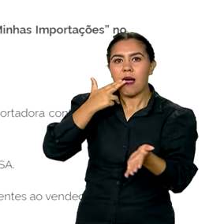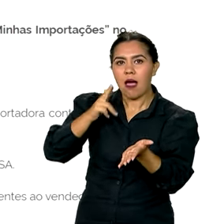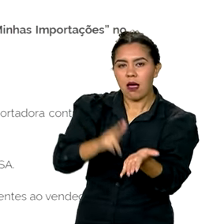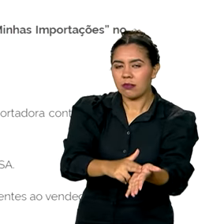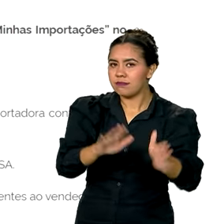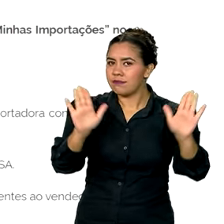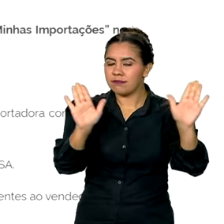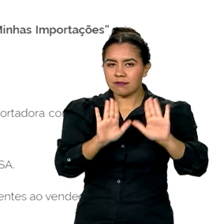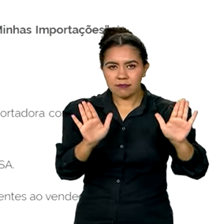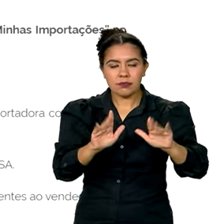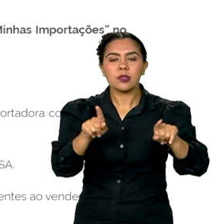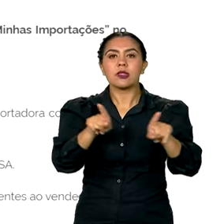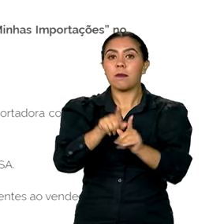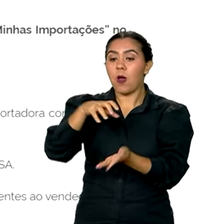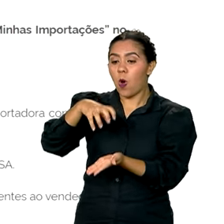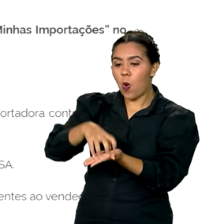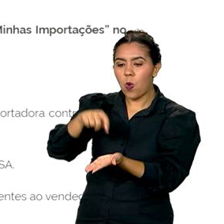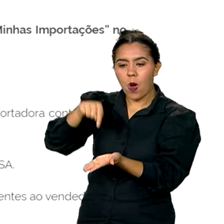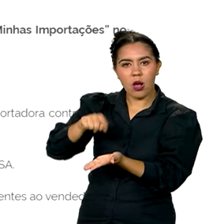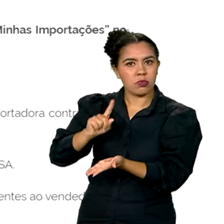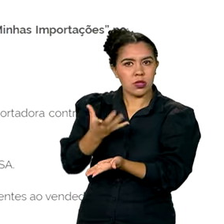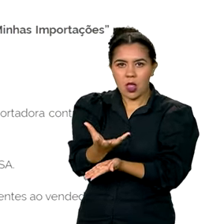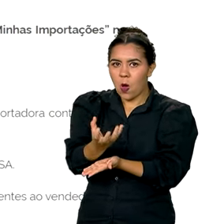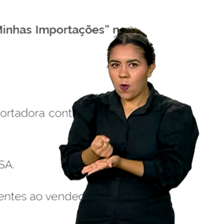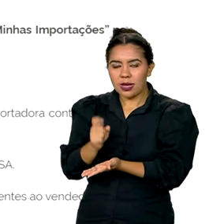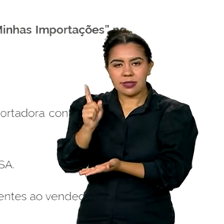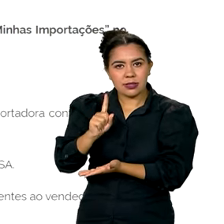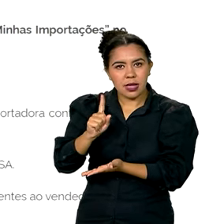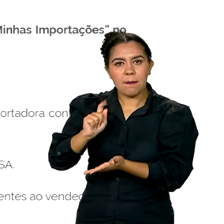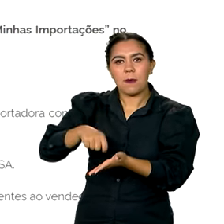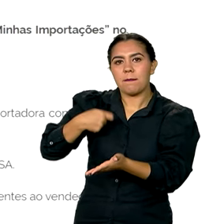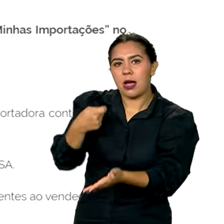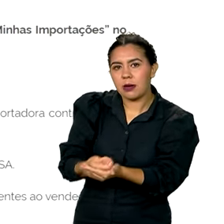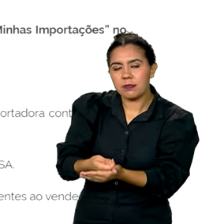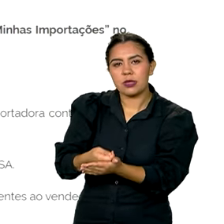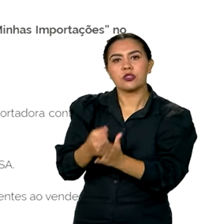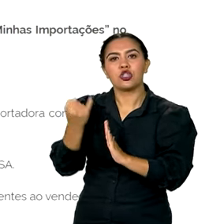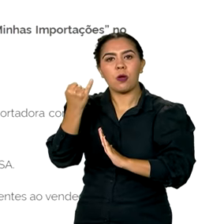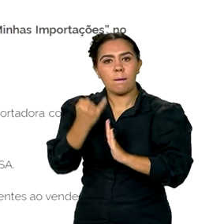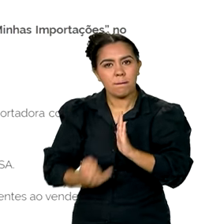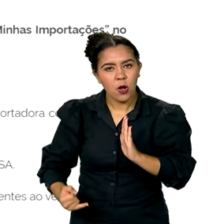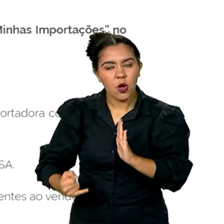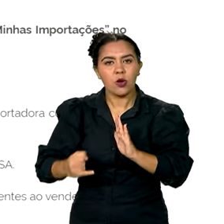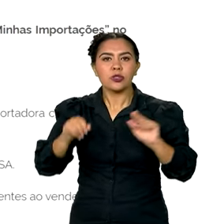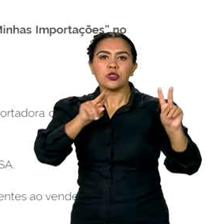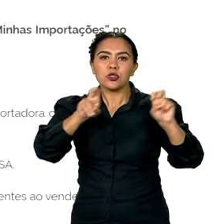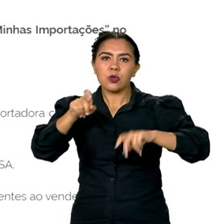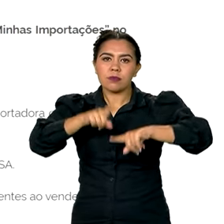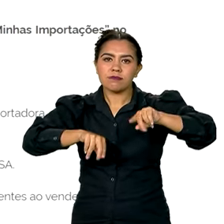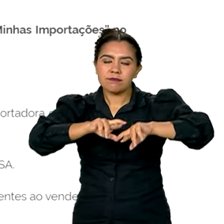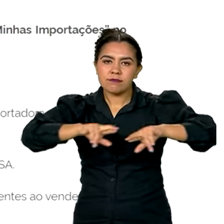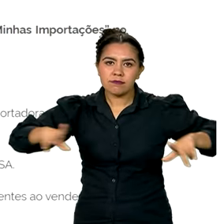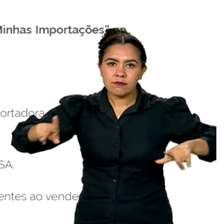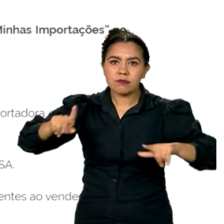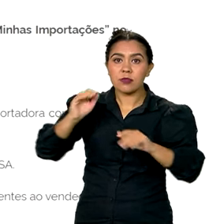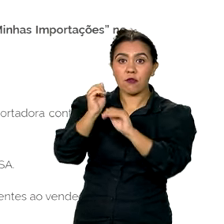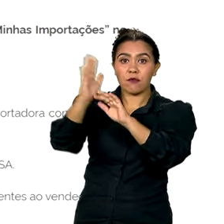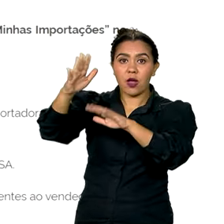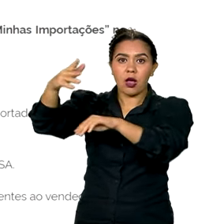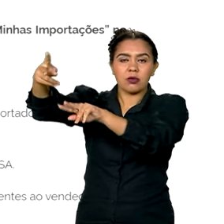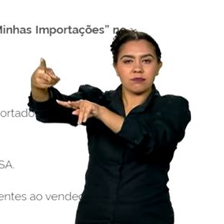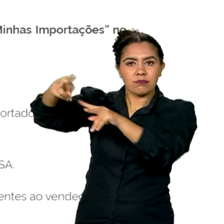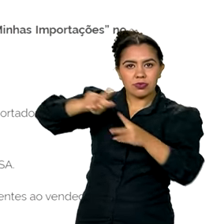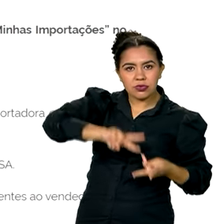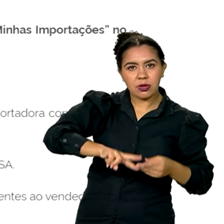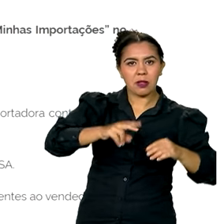órgão também não recebe pagamento de impostos sobre mercadorias importadas por meio de PIX, QR